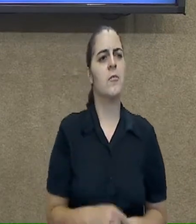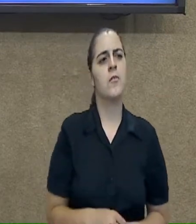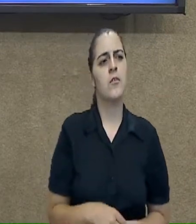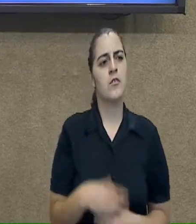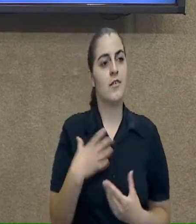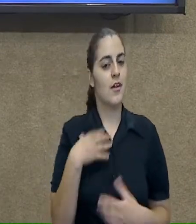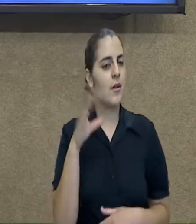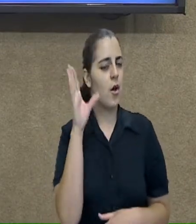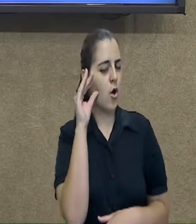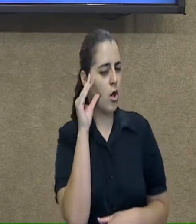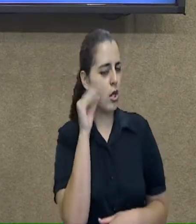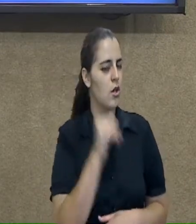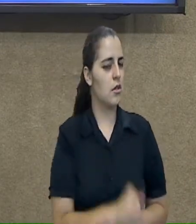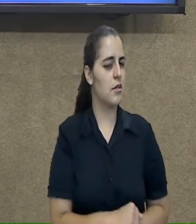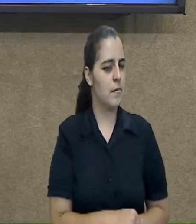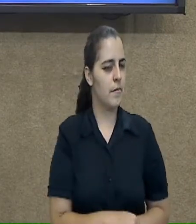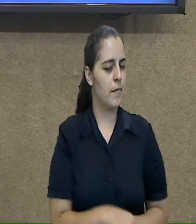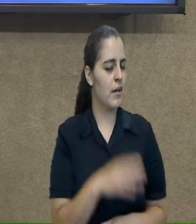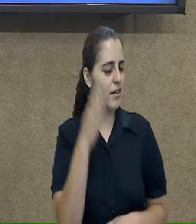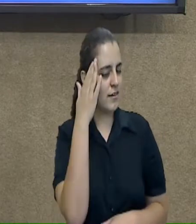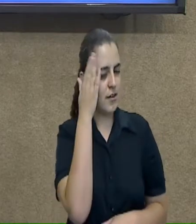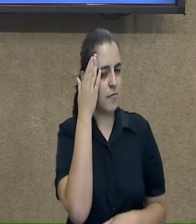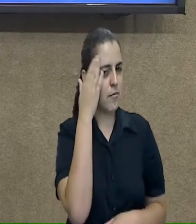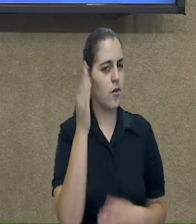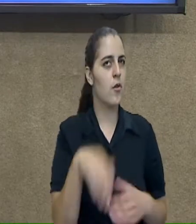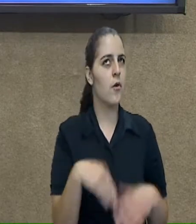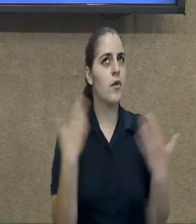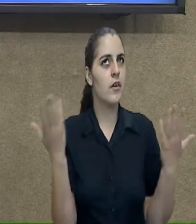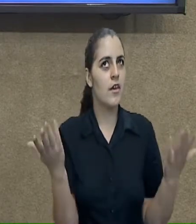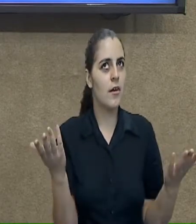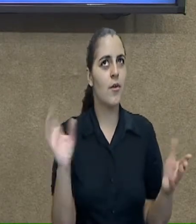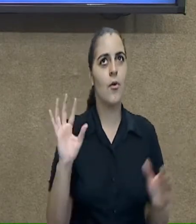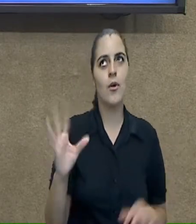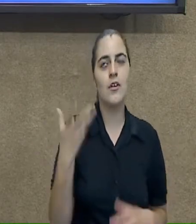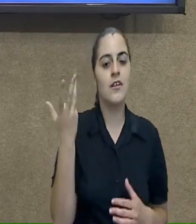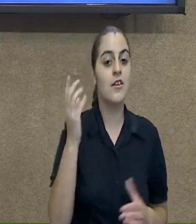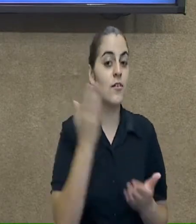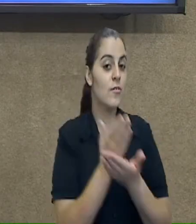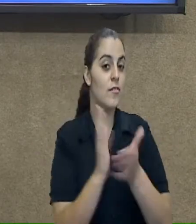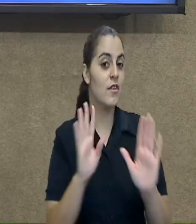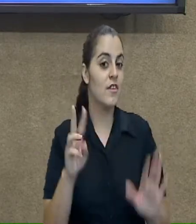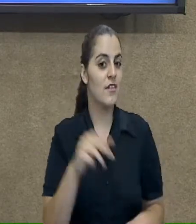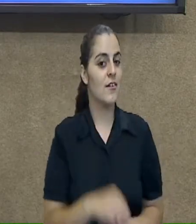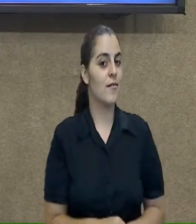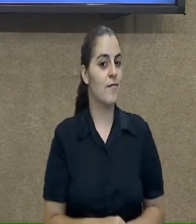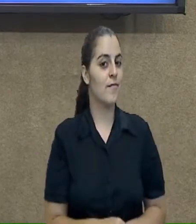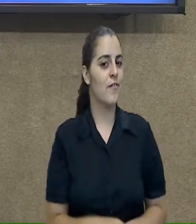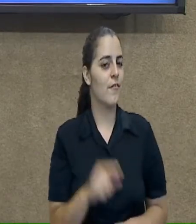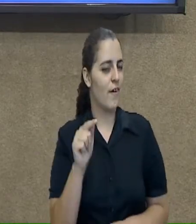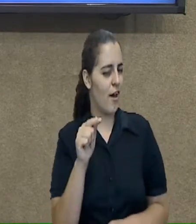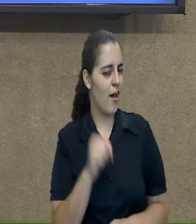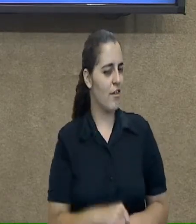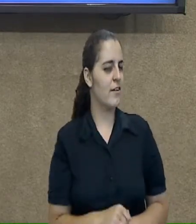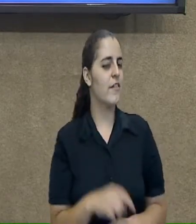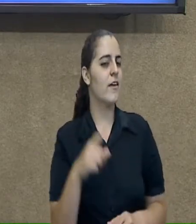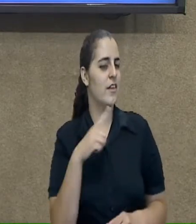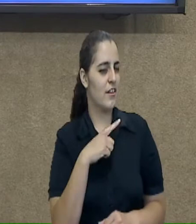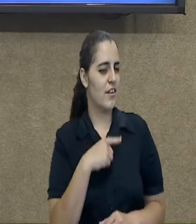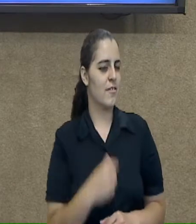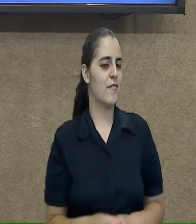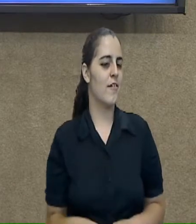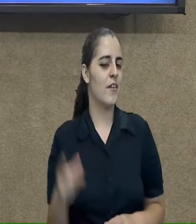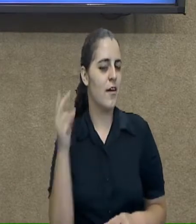super interessado para saber o que acontece no final, você vai ter que